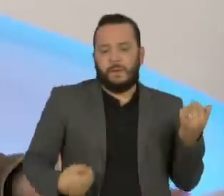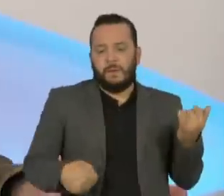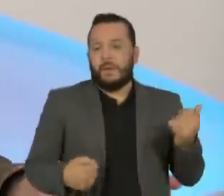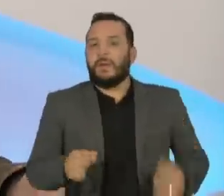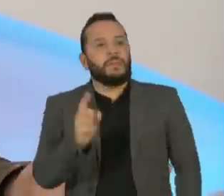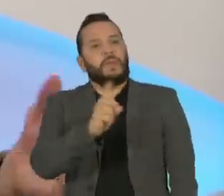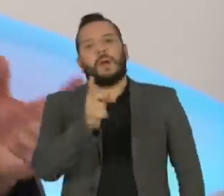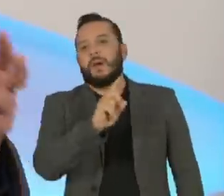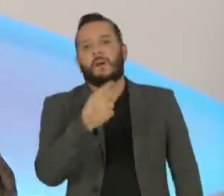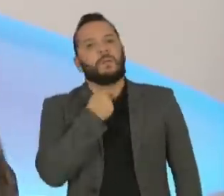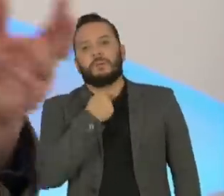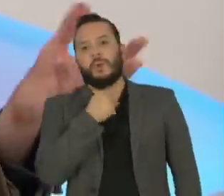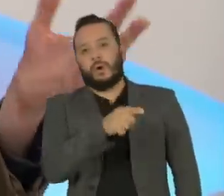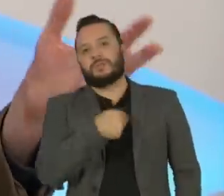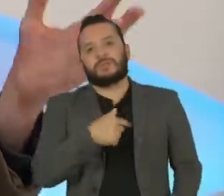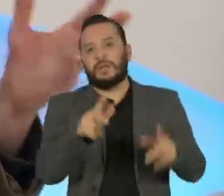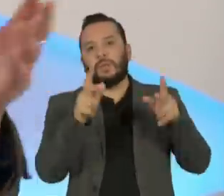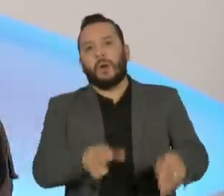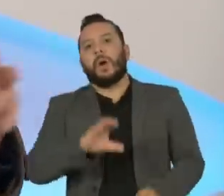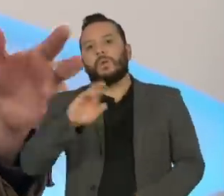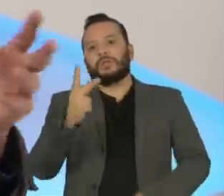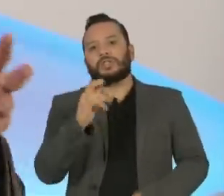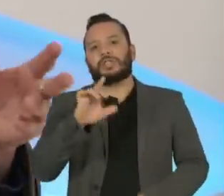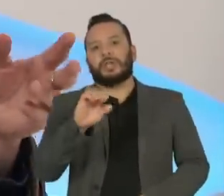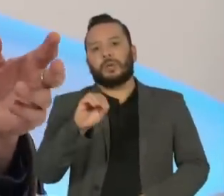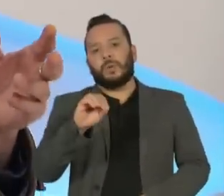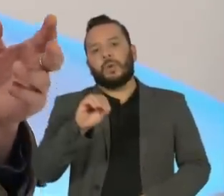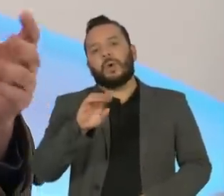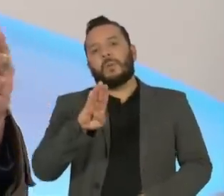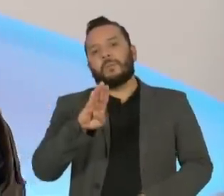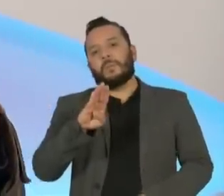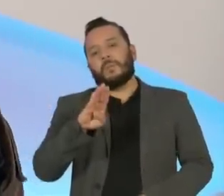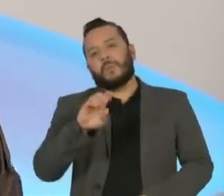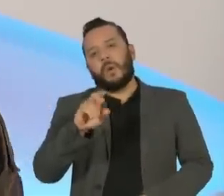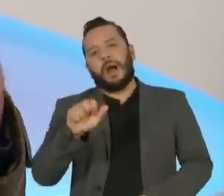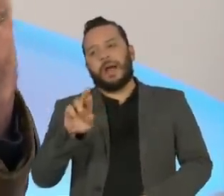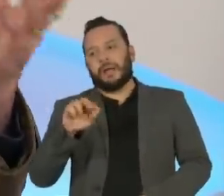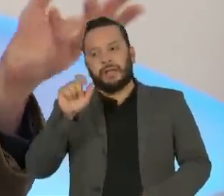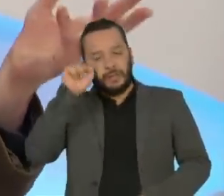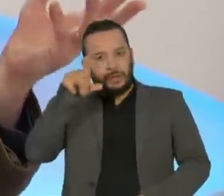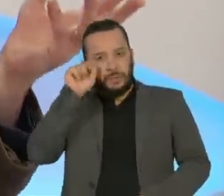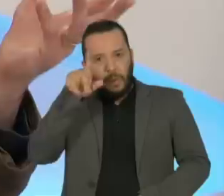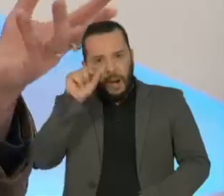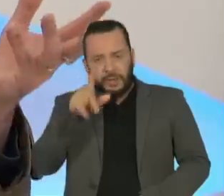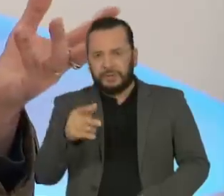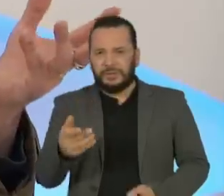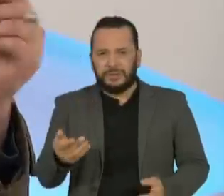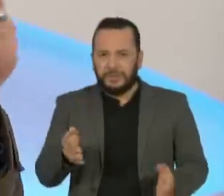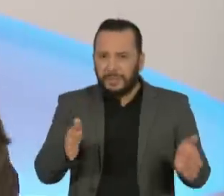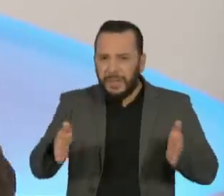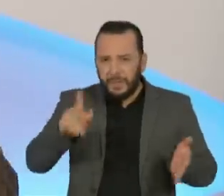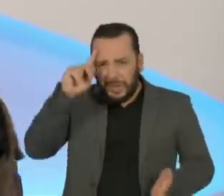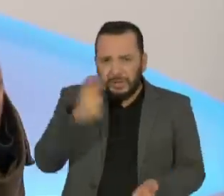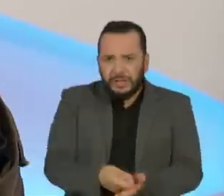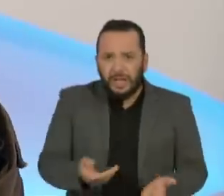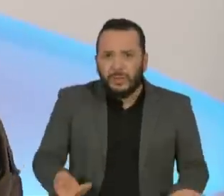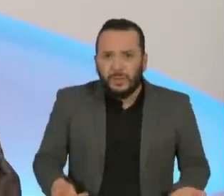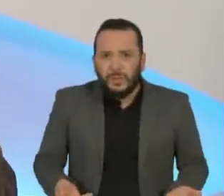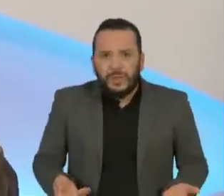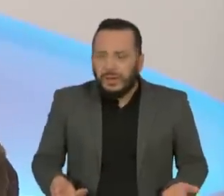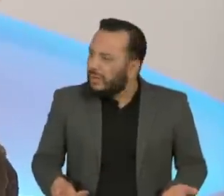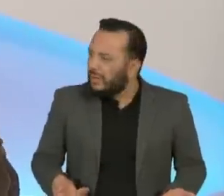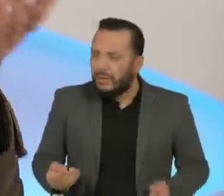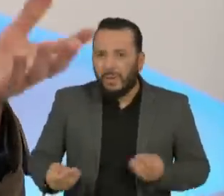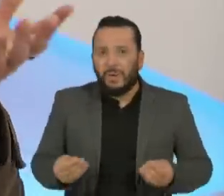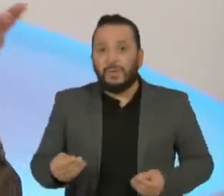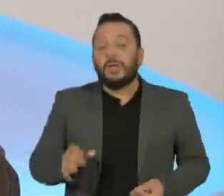ser um novo Chico Buarque. Isso no meio da ditadura, no meio de aula de moral e cívica, uma coisa imposta pela ditadura,